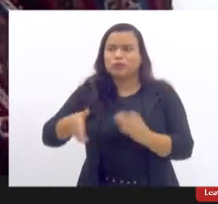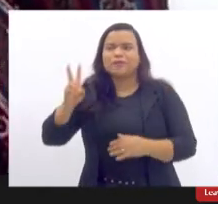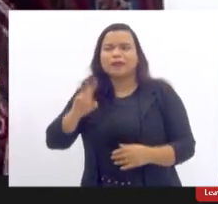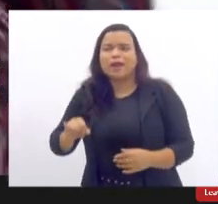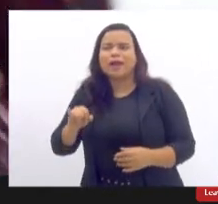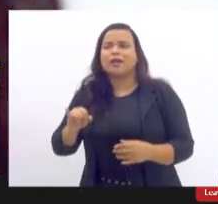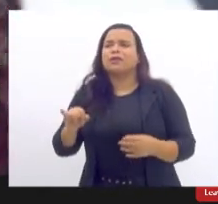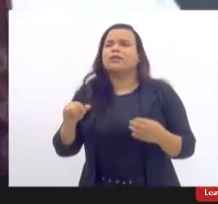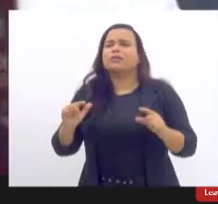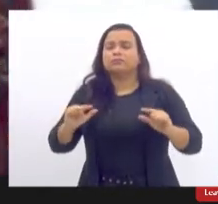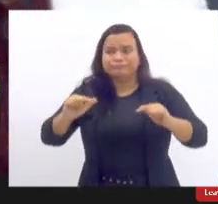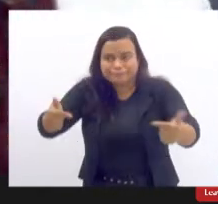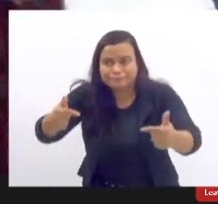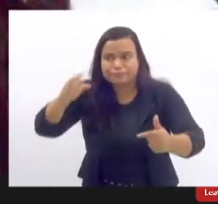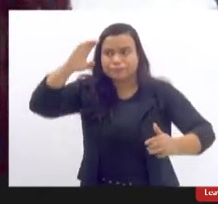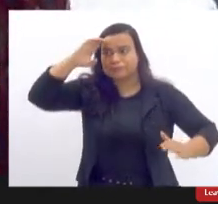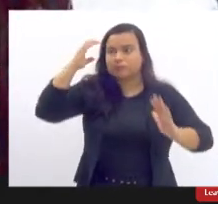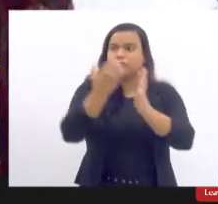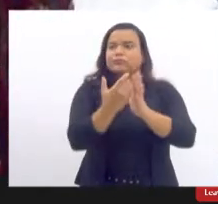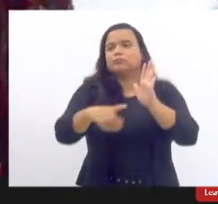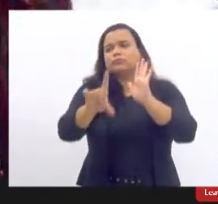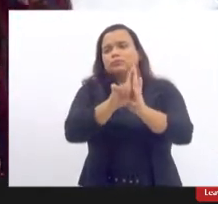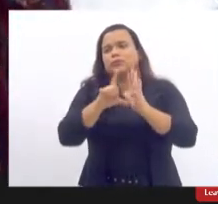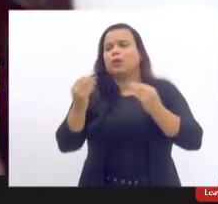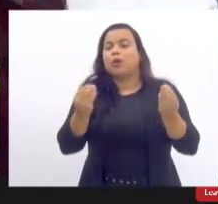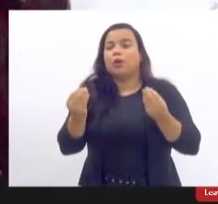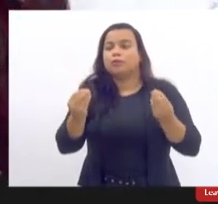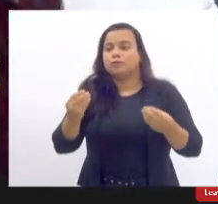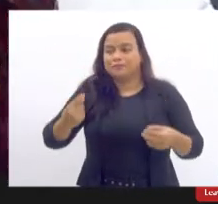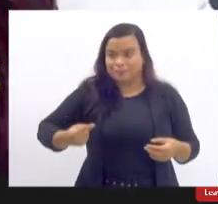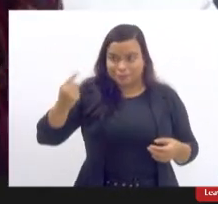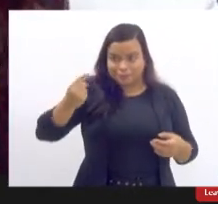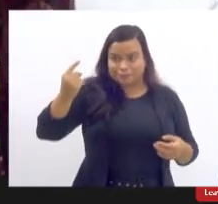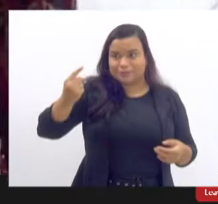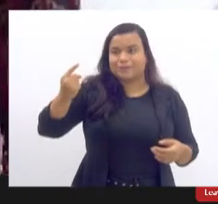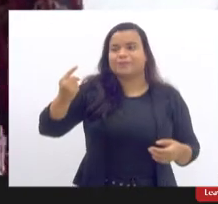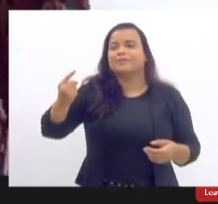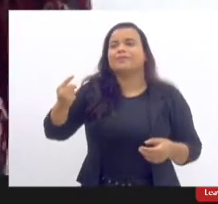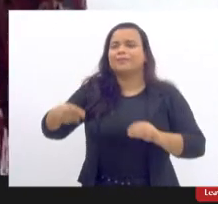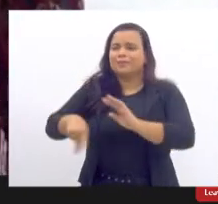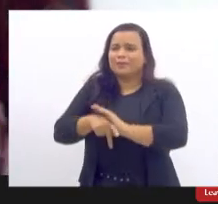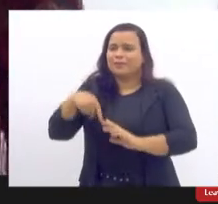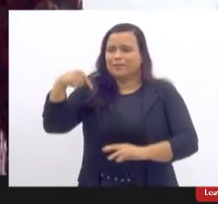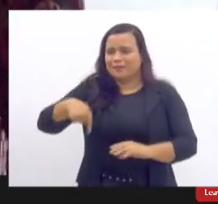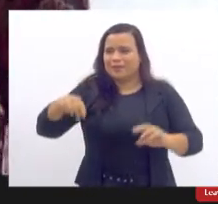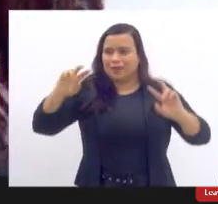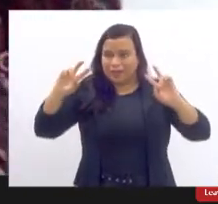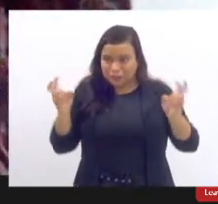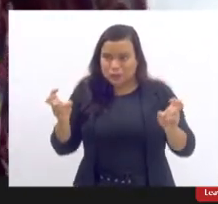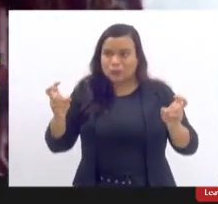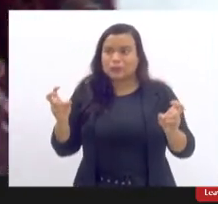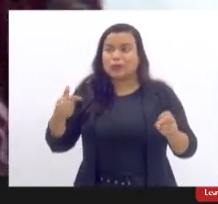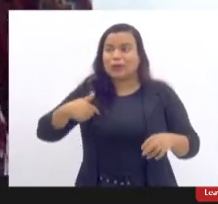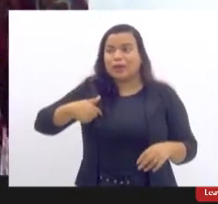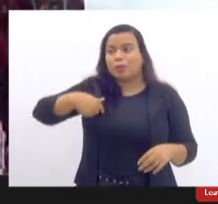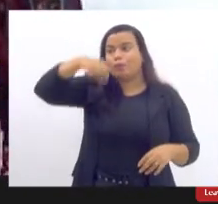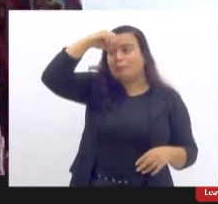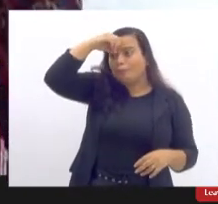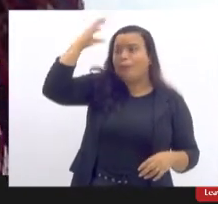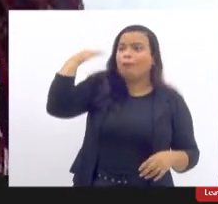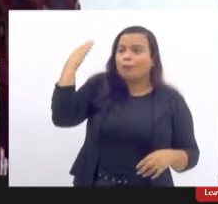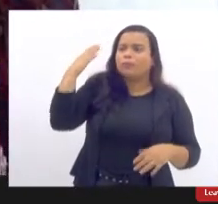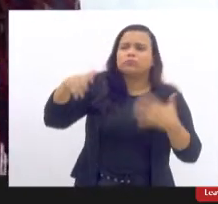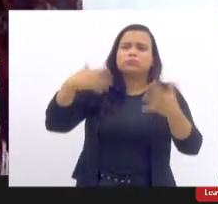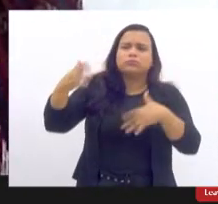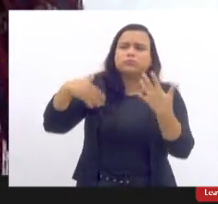para fazer cumprir... As pioneiras nesse assunto, que muito antes eu ouvi falar desse assunto, já